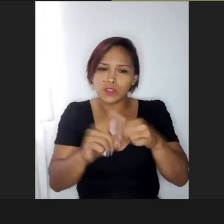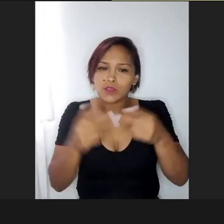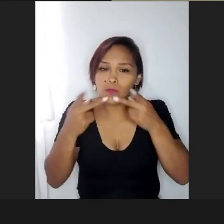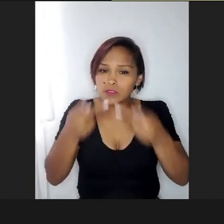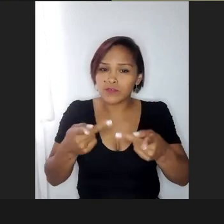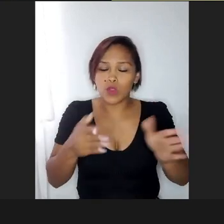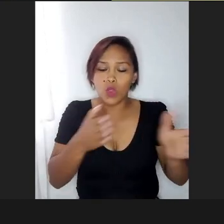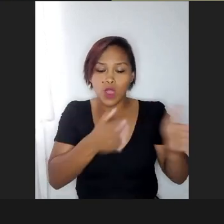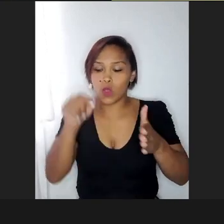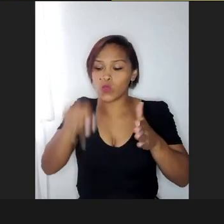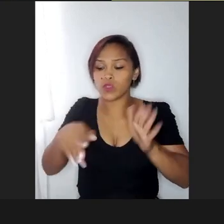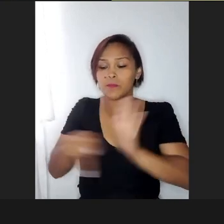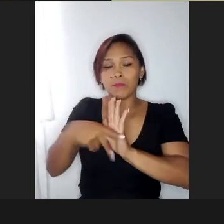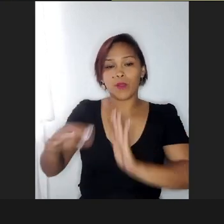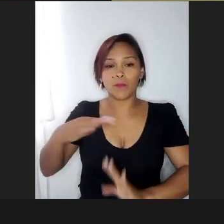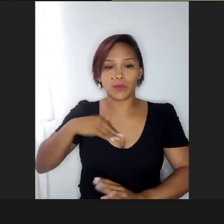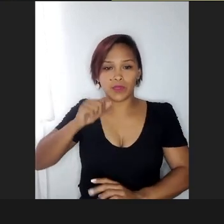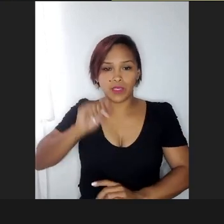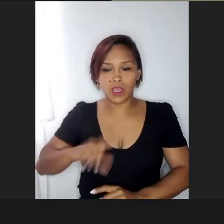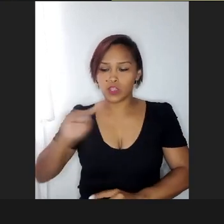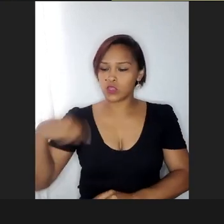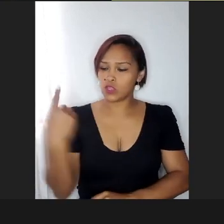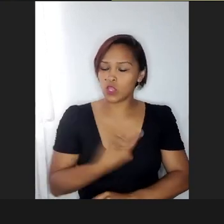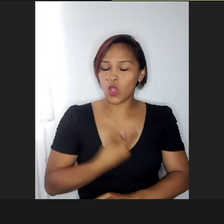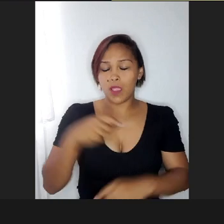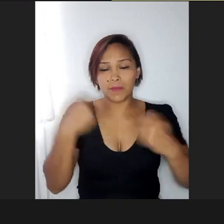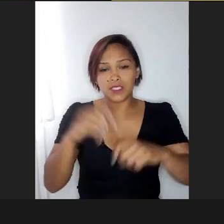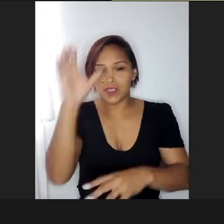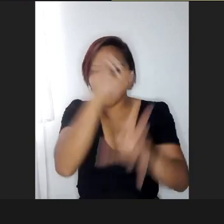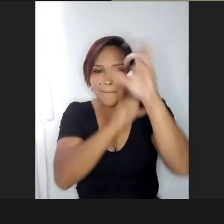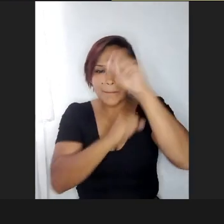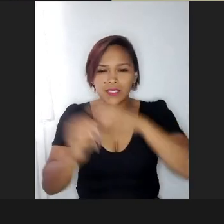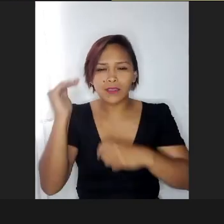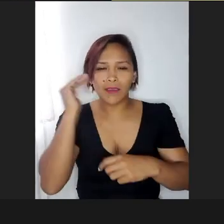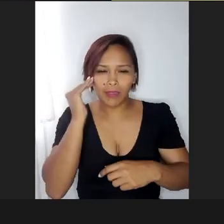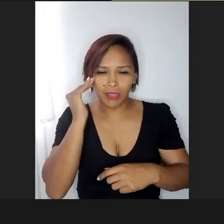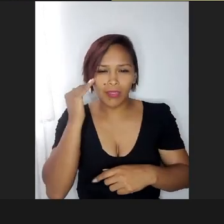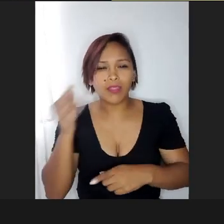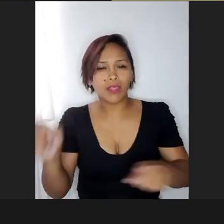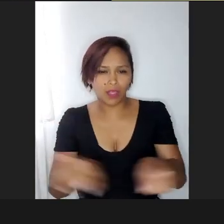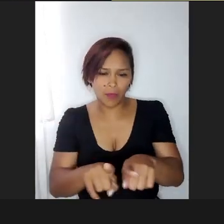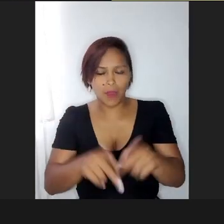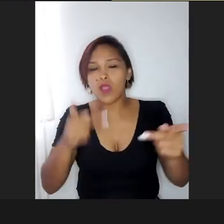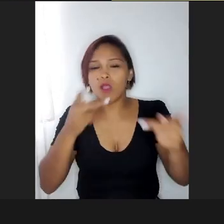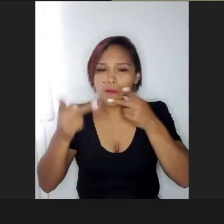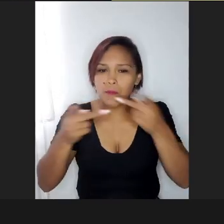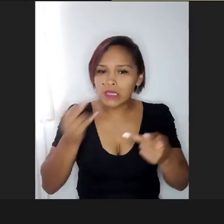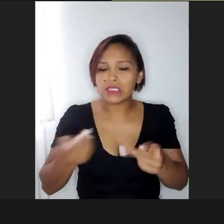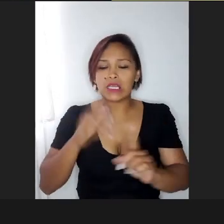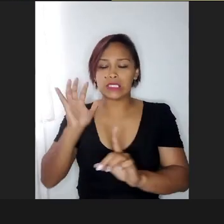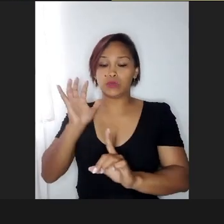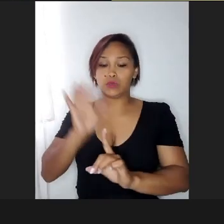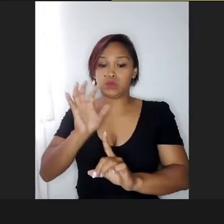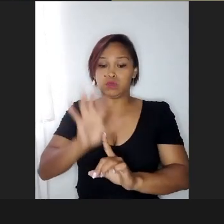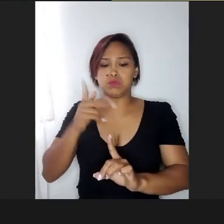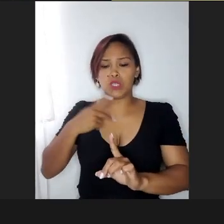tempo deles, a gente que aprende a entender isso, ela comentando que às vezes tem uma pressão muito grande, né, Andressa,